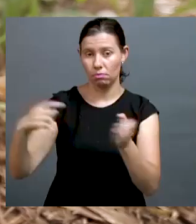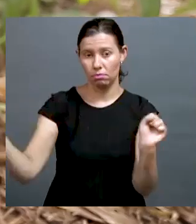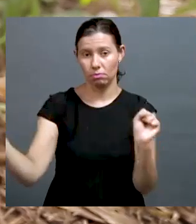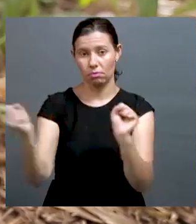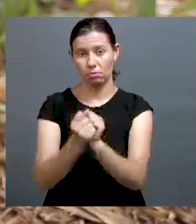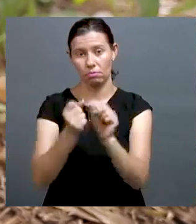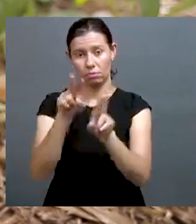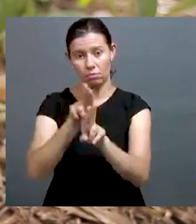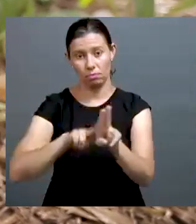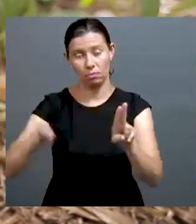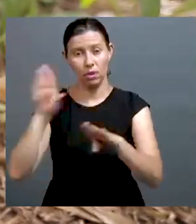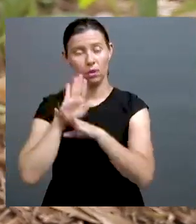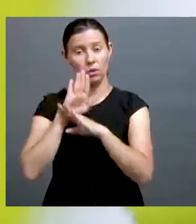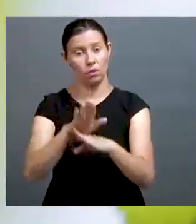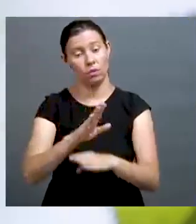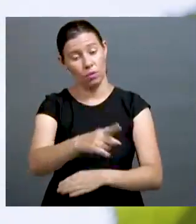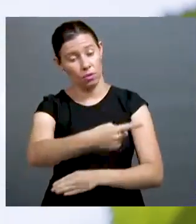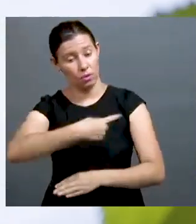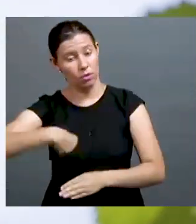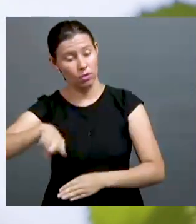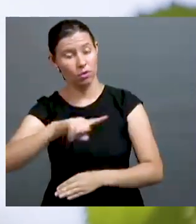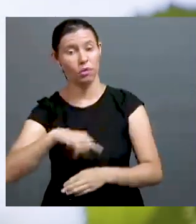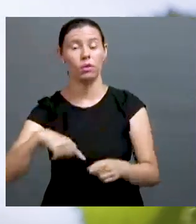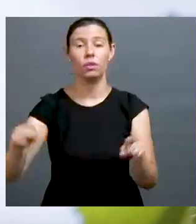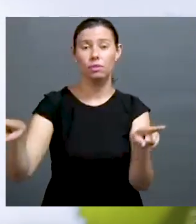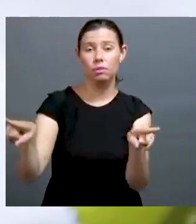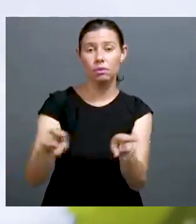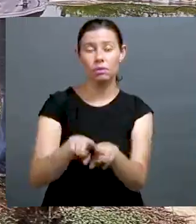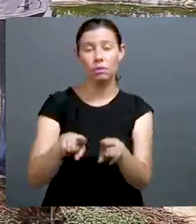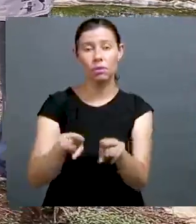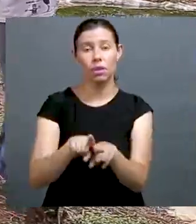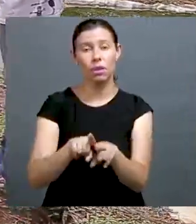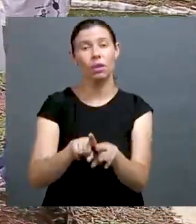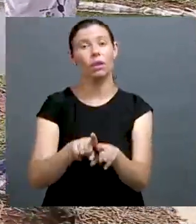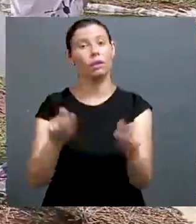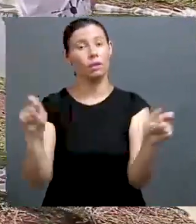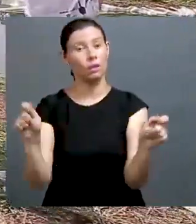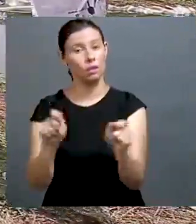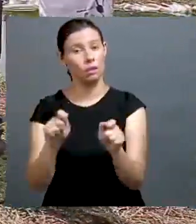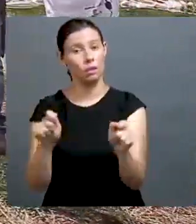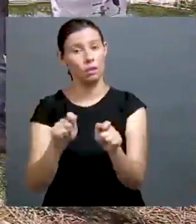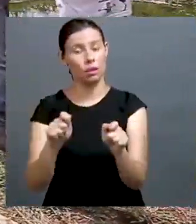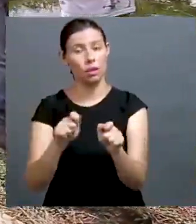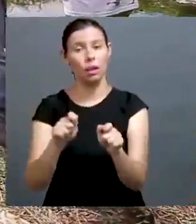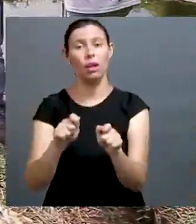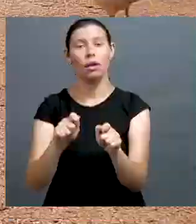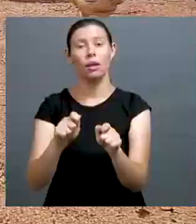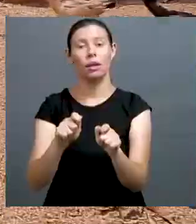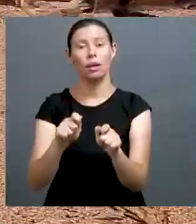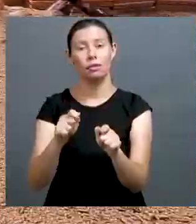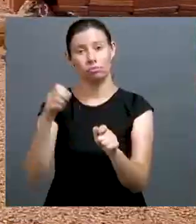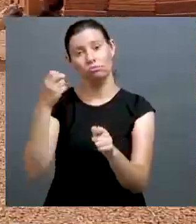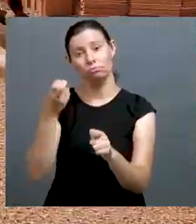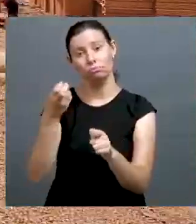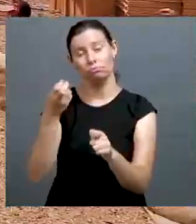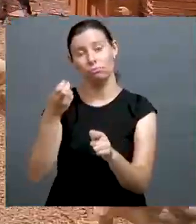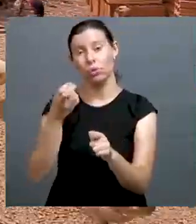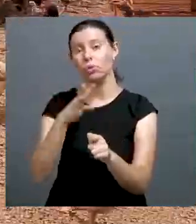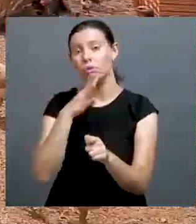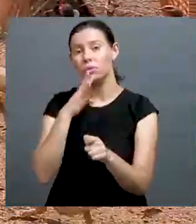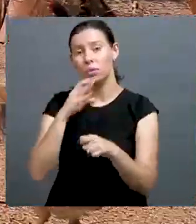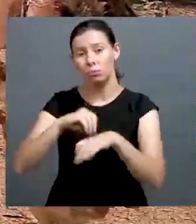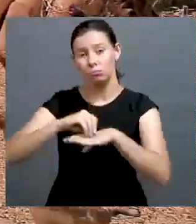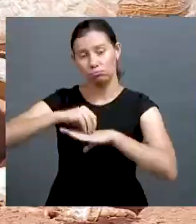essa parceria com a universidade trouxe a sabedoria da universidade até a gente, e também pudemos